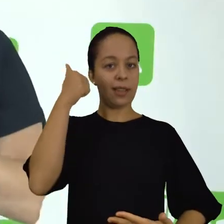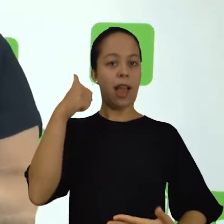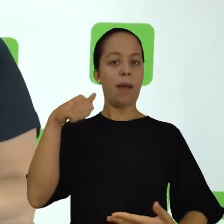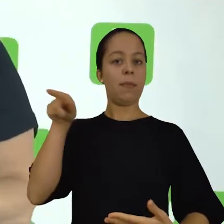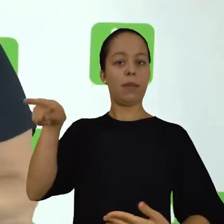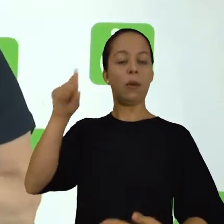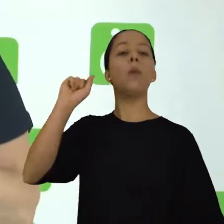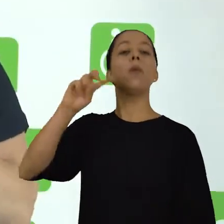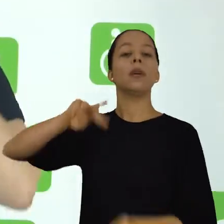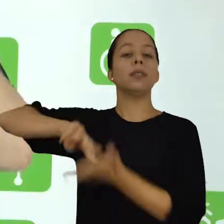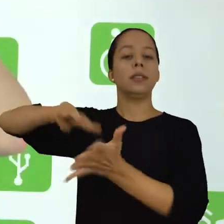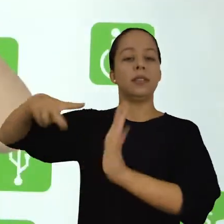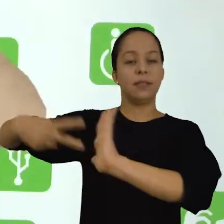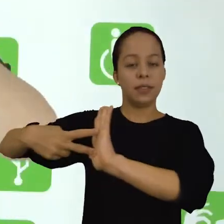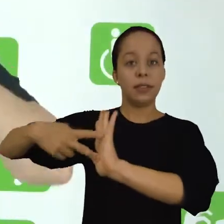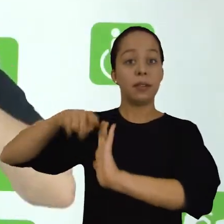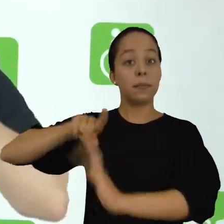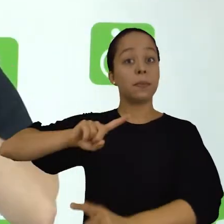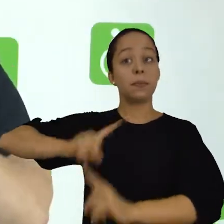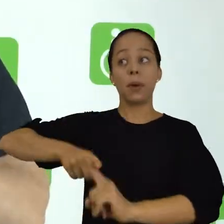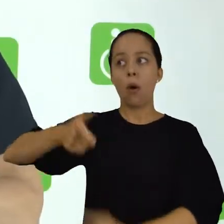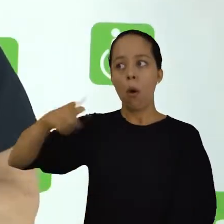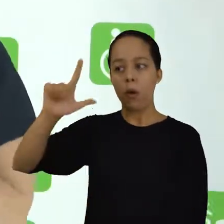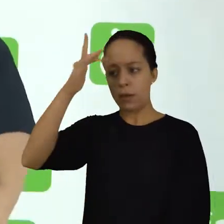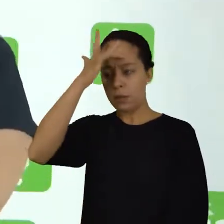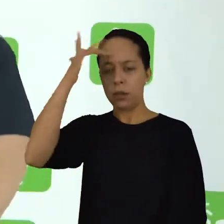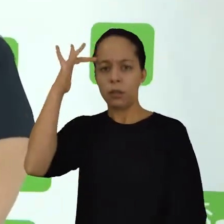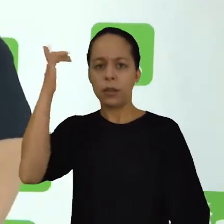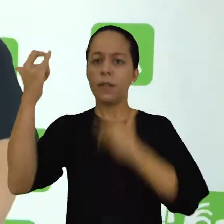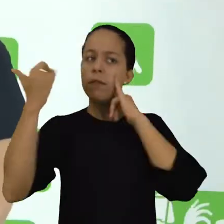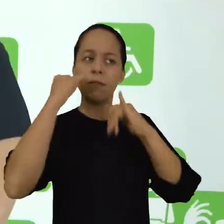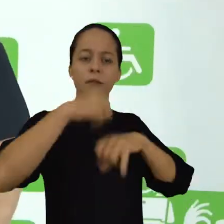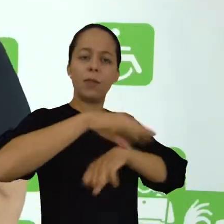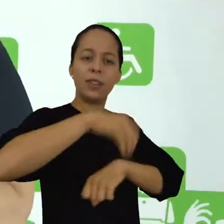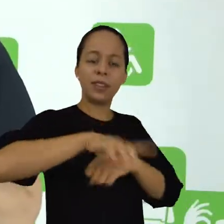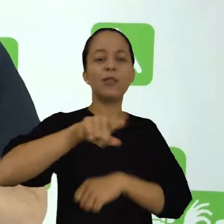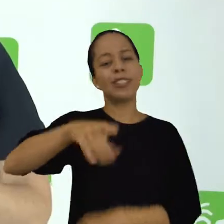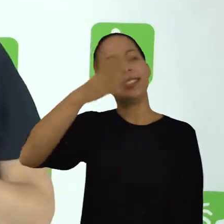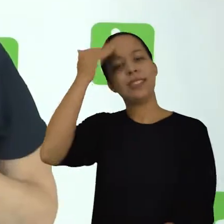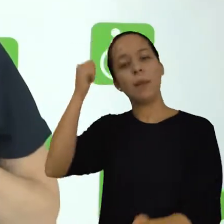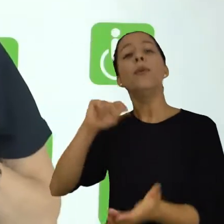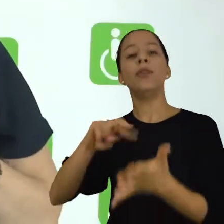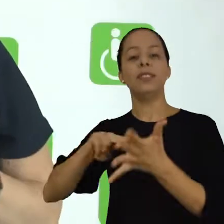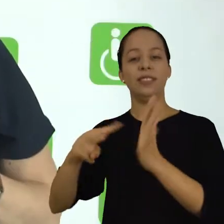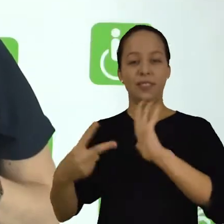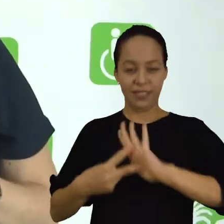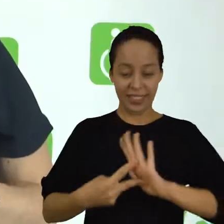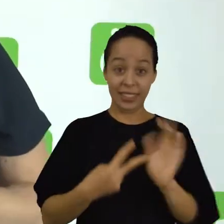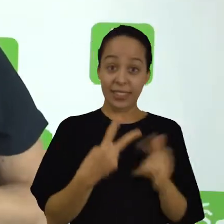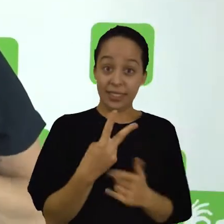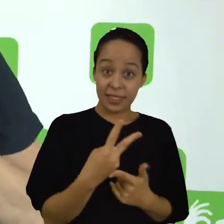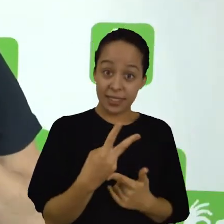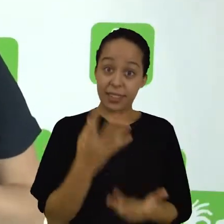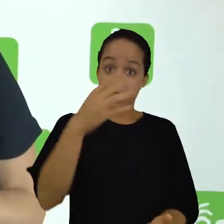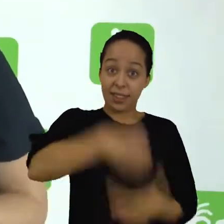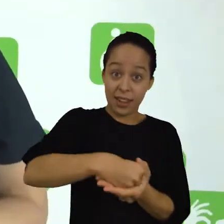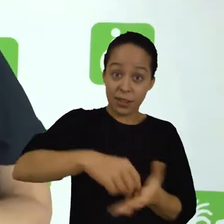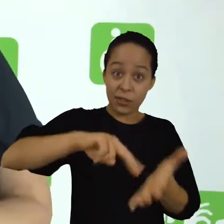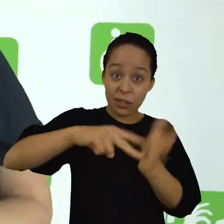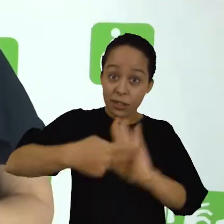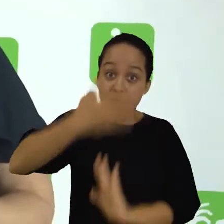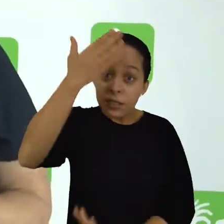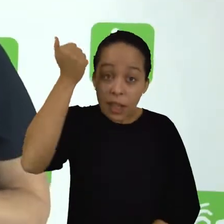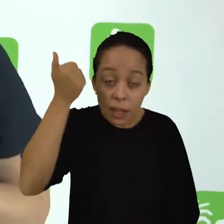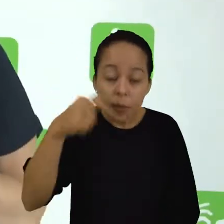diante de você, como um conhecimento construído por outrem. Então, com base nisso, você vai elaborar